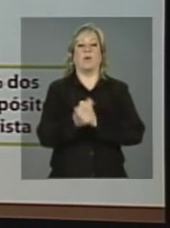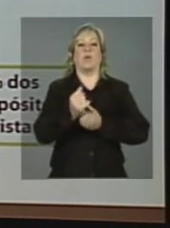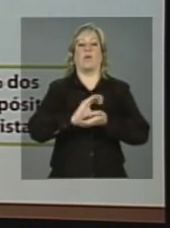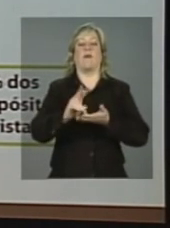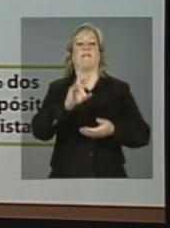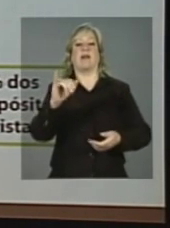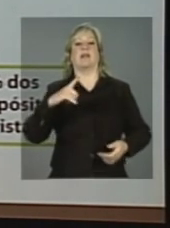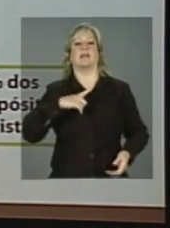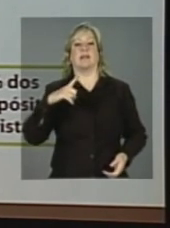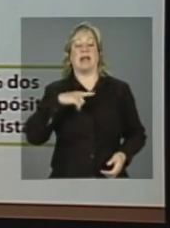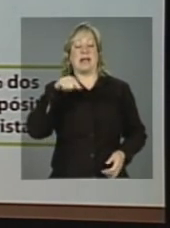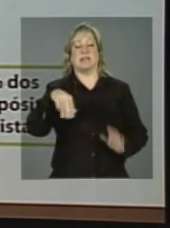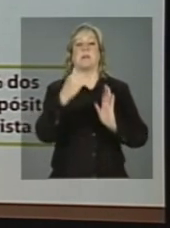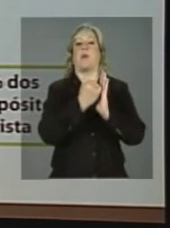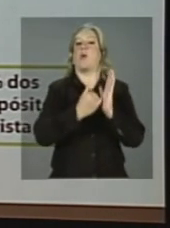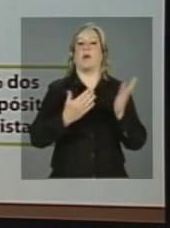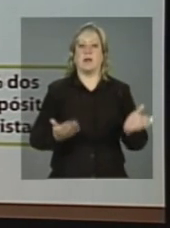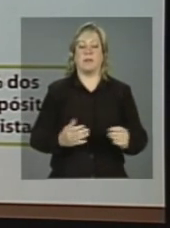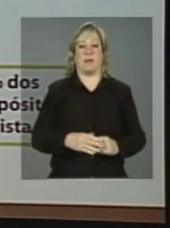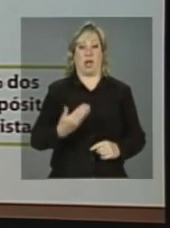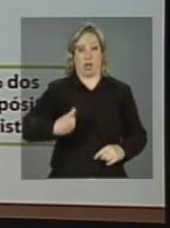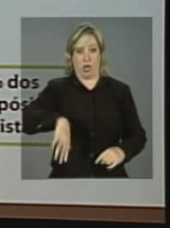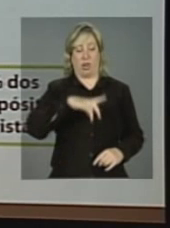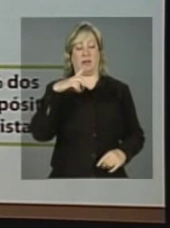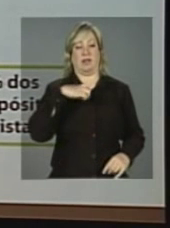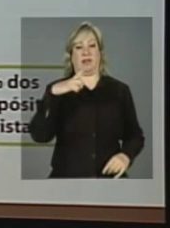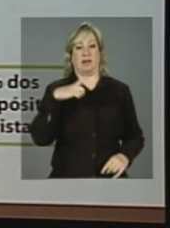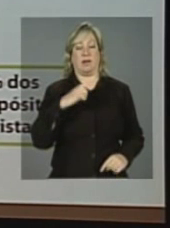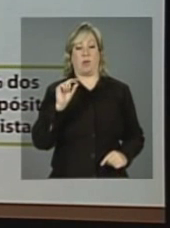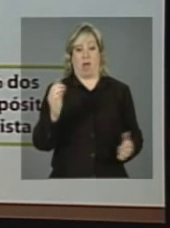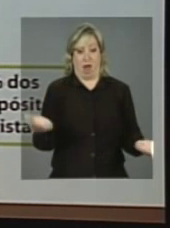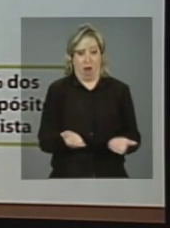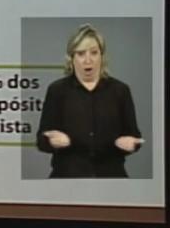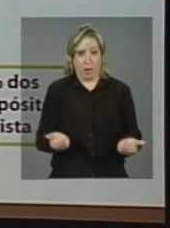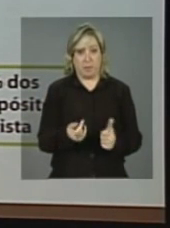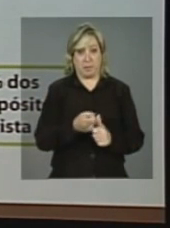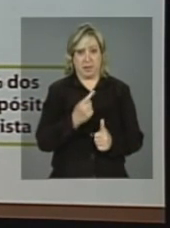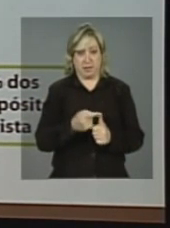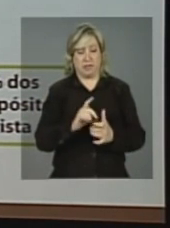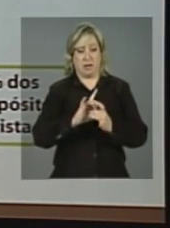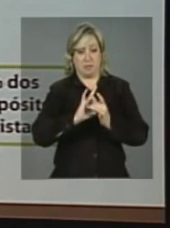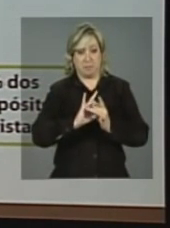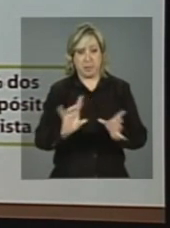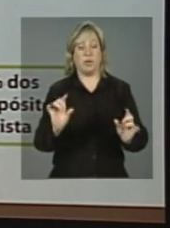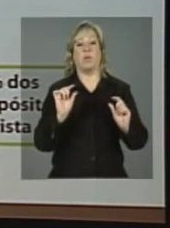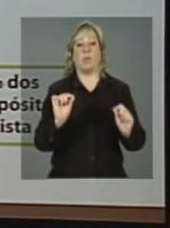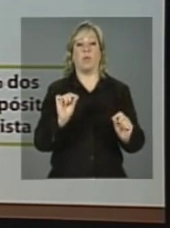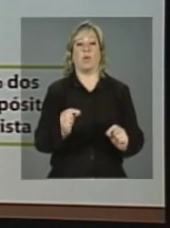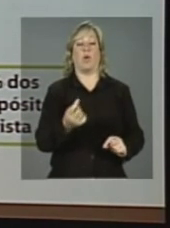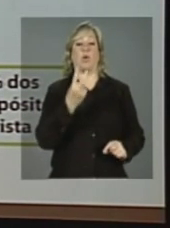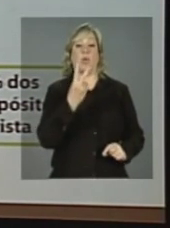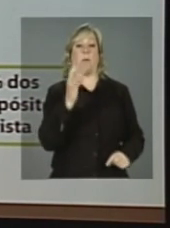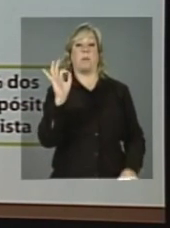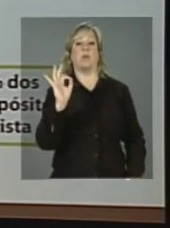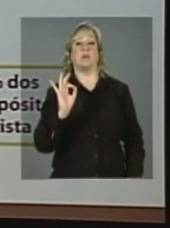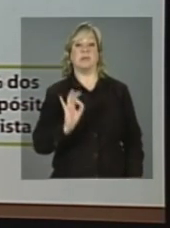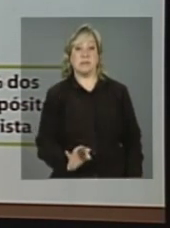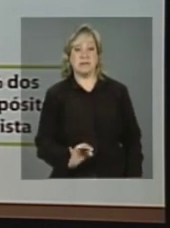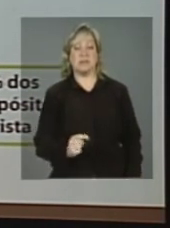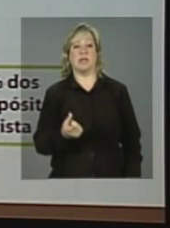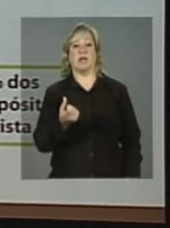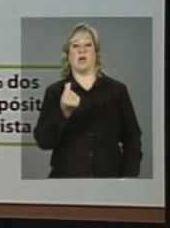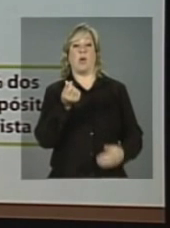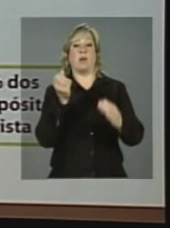esse programa? Nós estaremos, num primeiro momento, disponibilizando 2% do